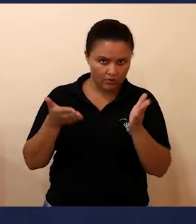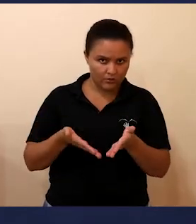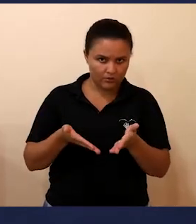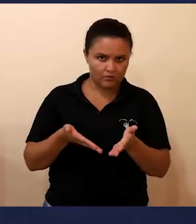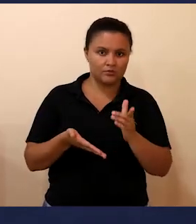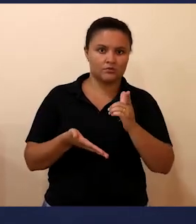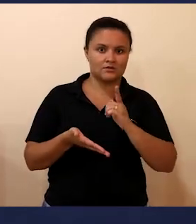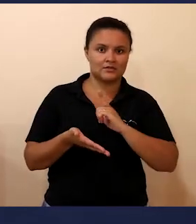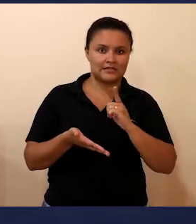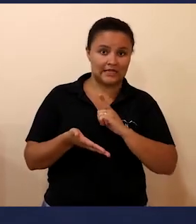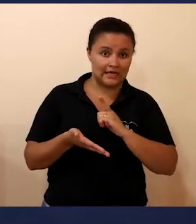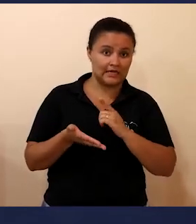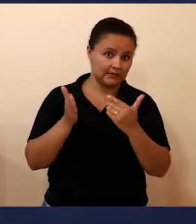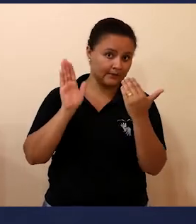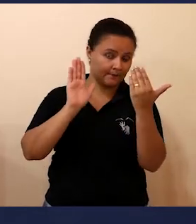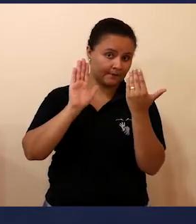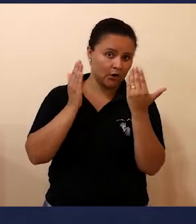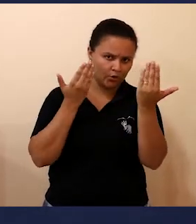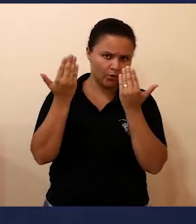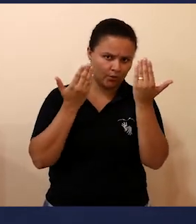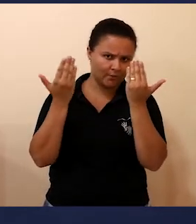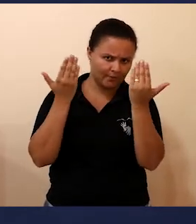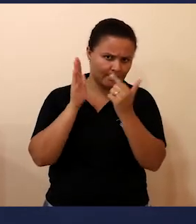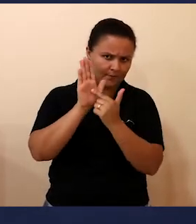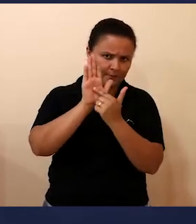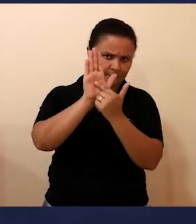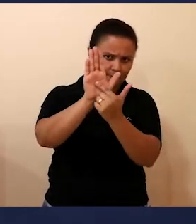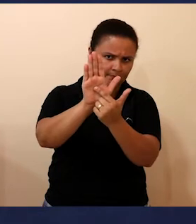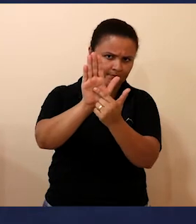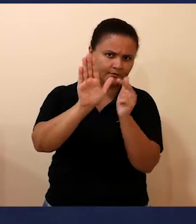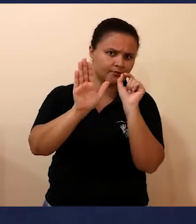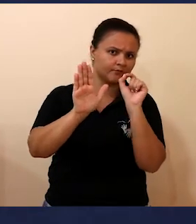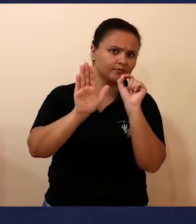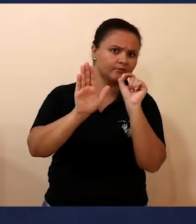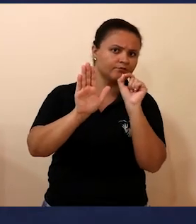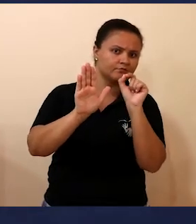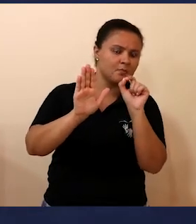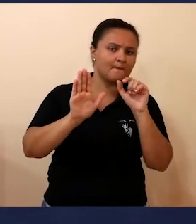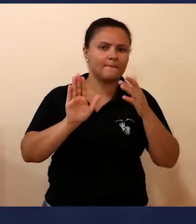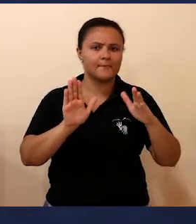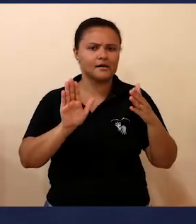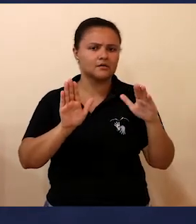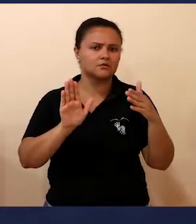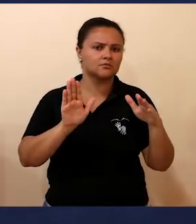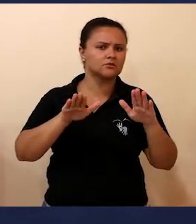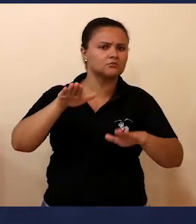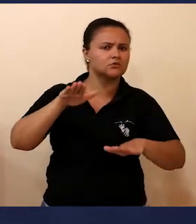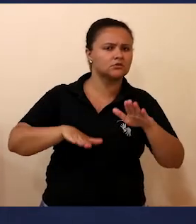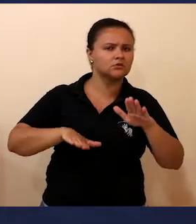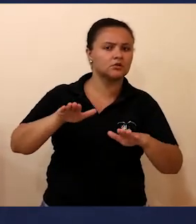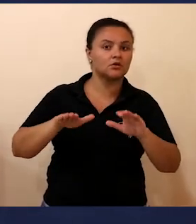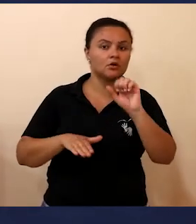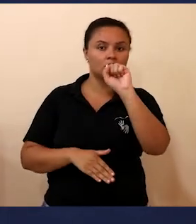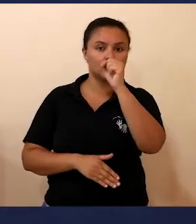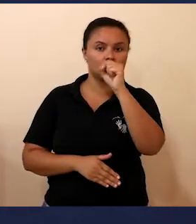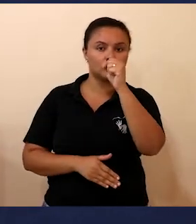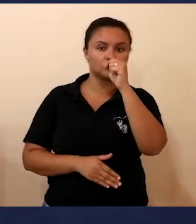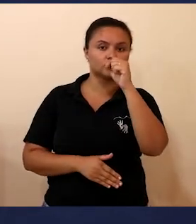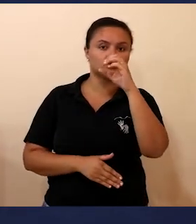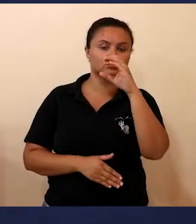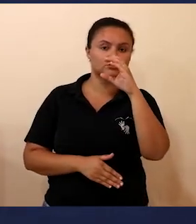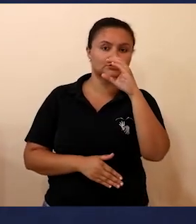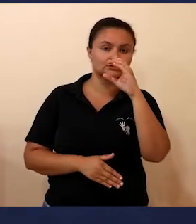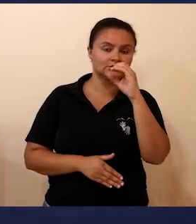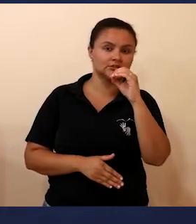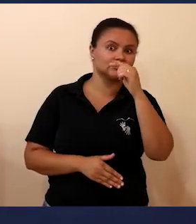indicadores, através das Nações Unidas, que mais aproximadamente 870 milhões